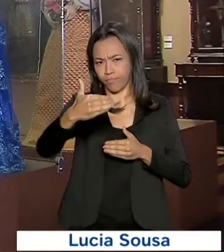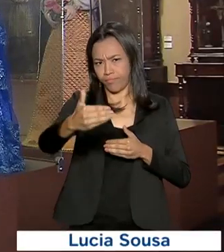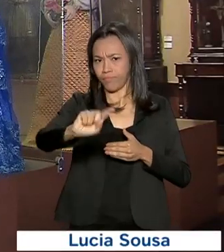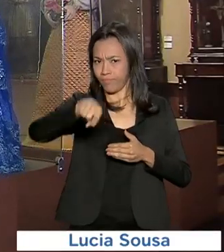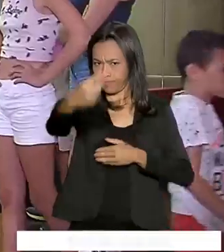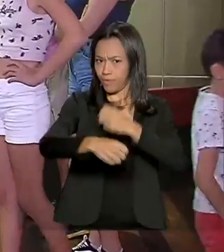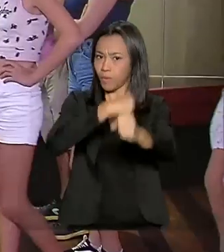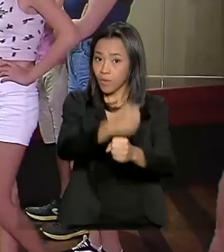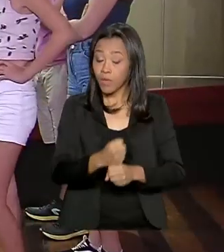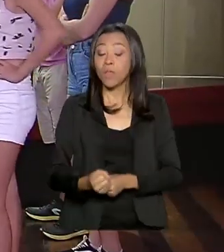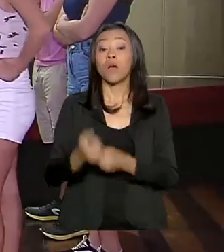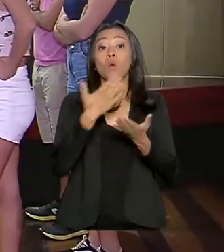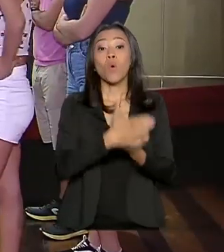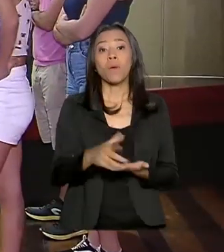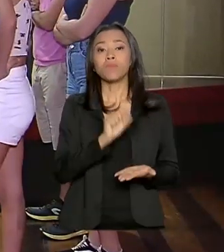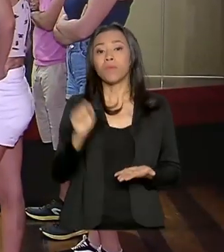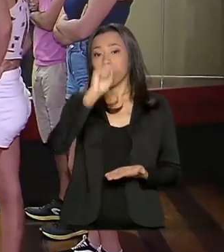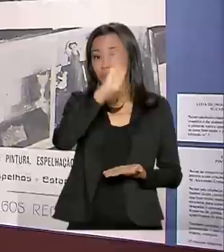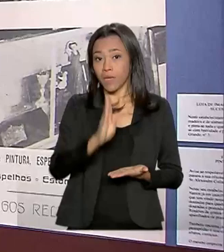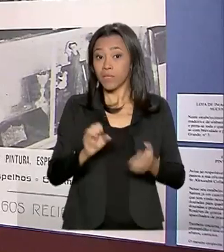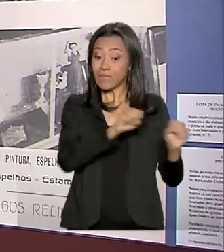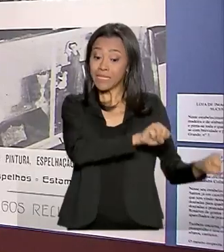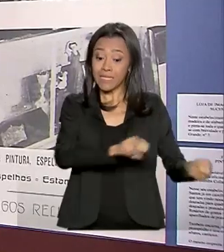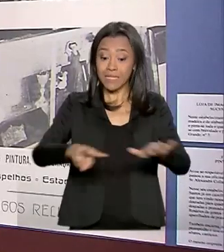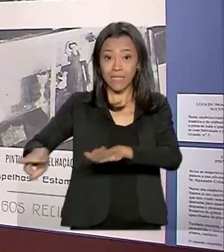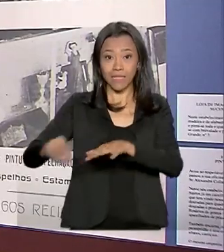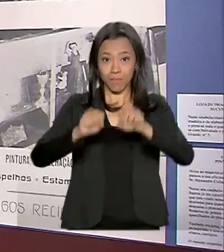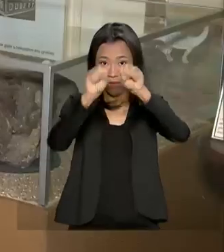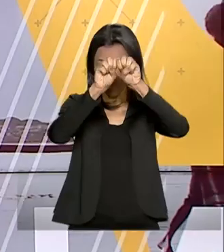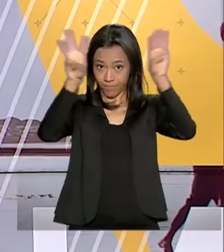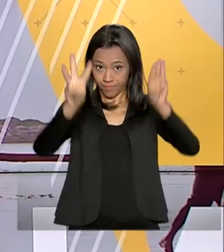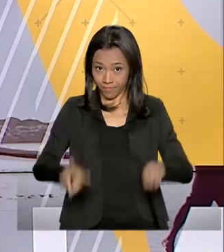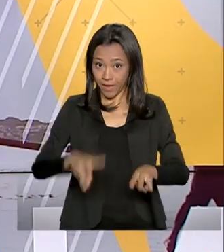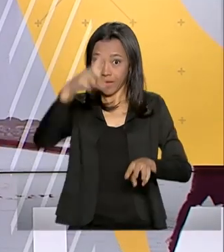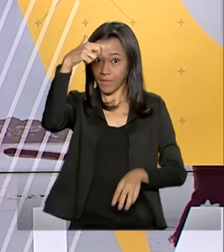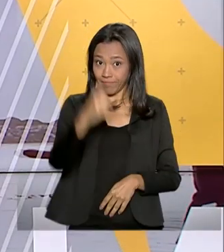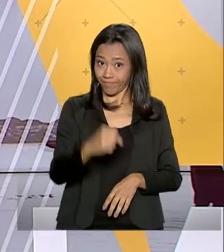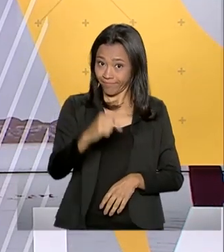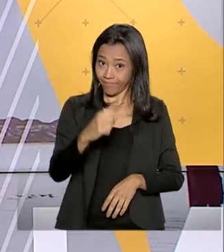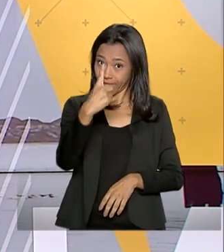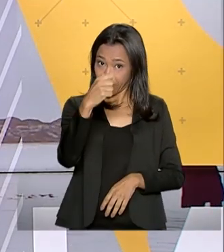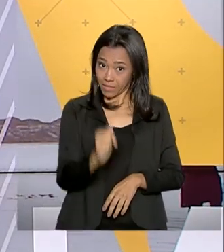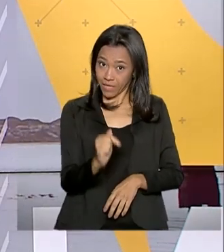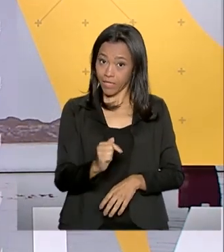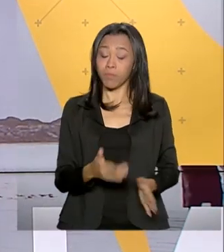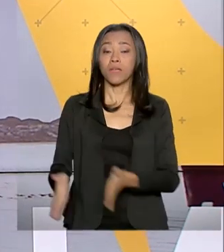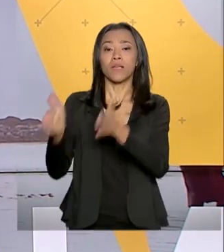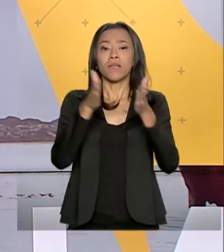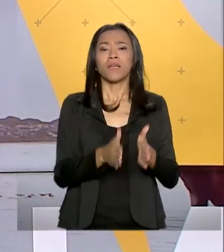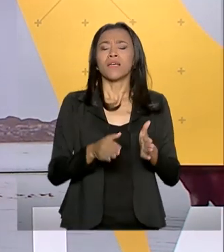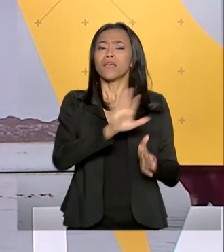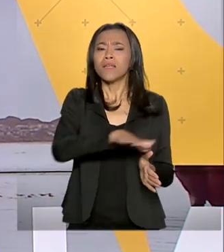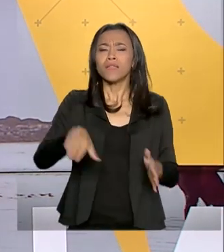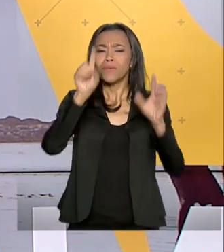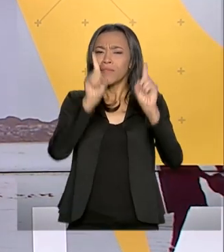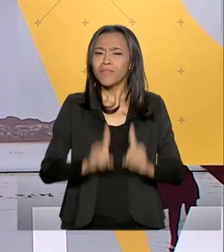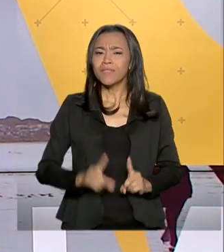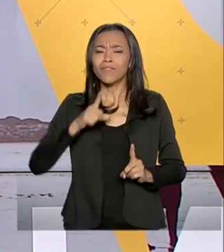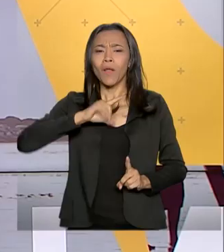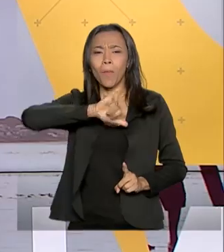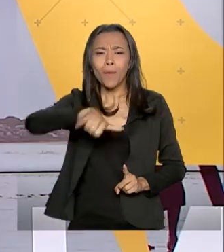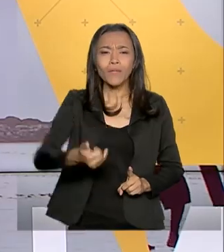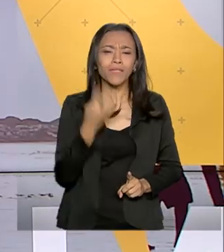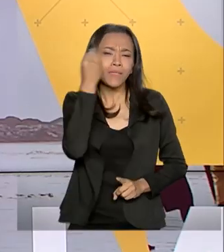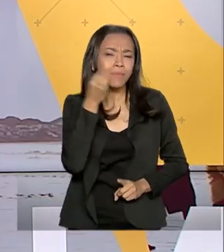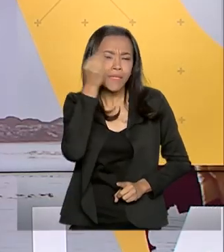hoje em todo o país a Semana Nacional de Museus, é a 17ª edição. Crianças com deficiência tiveram a oportunidade de viver a